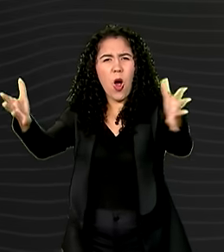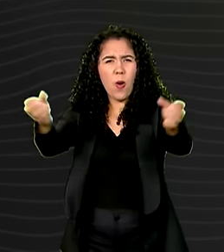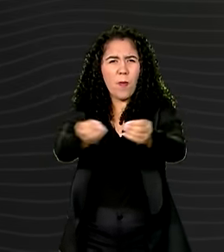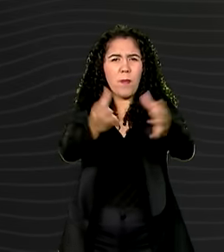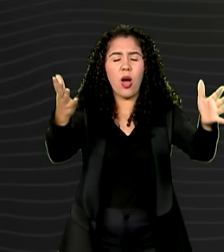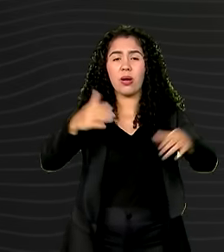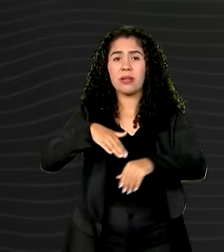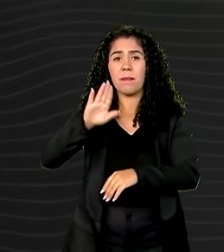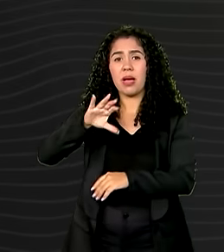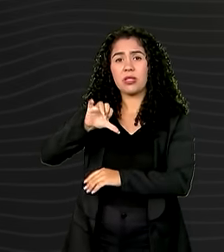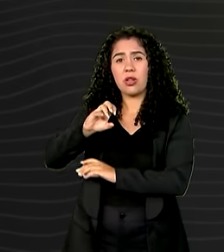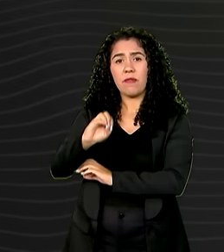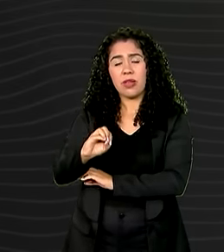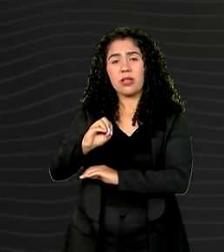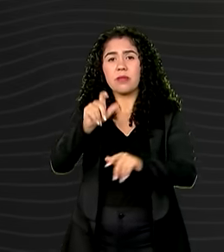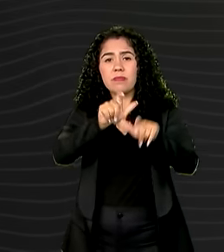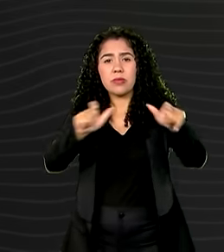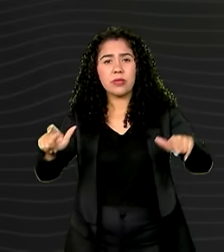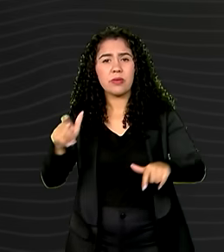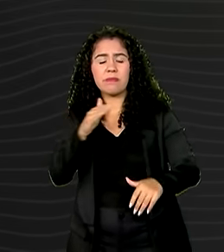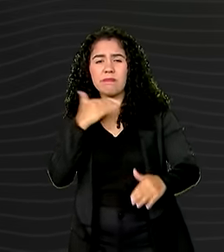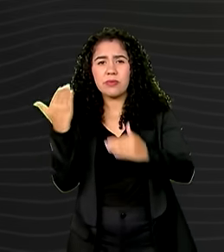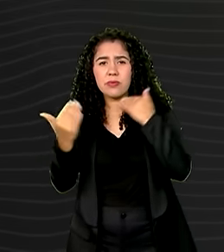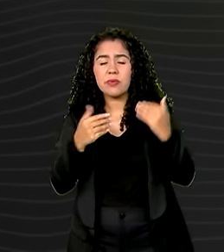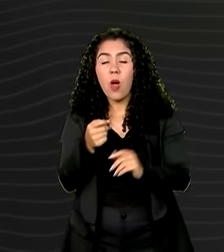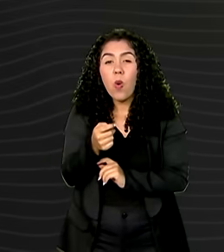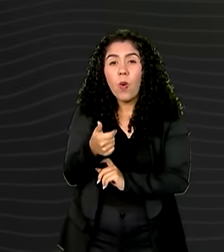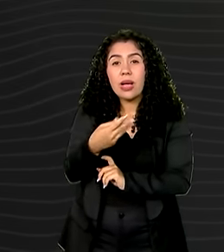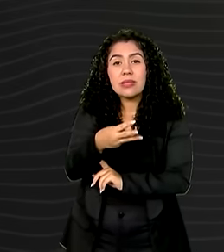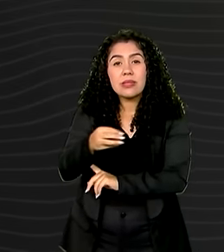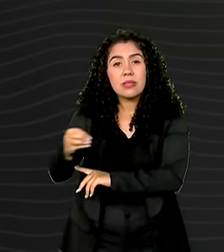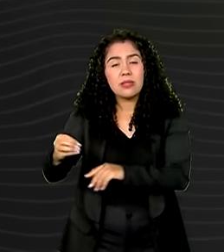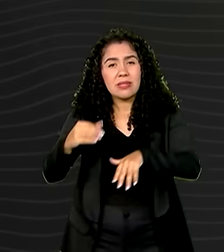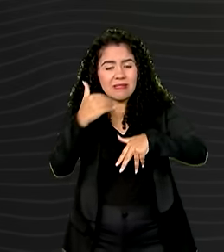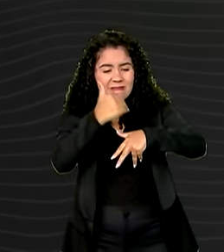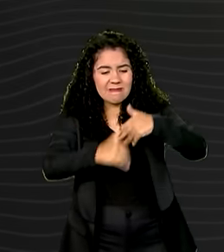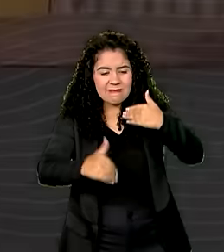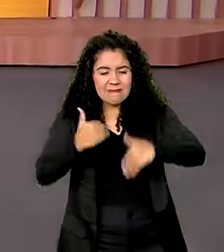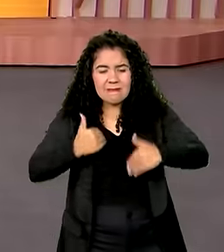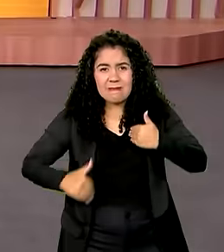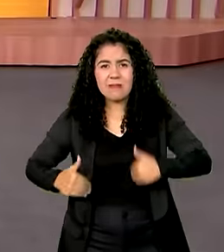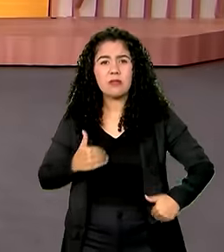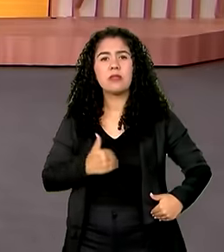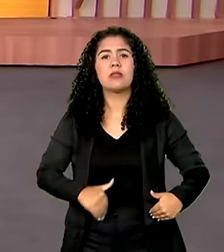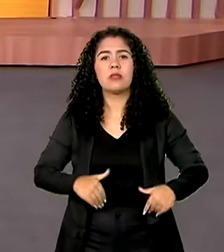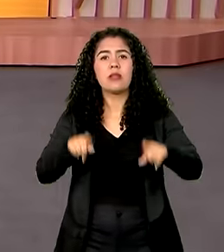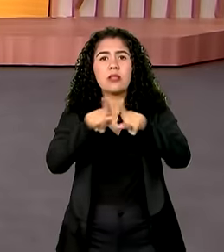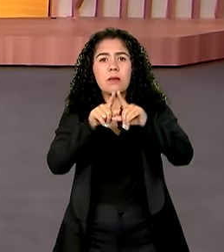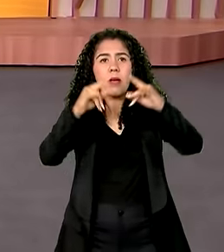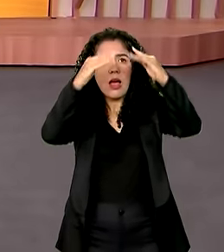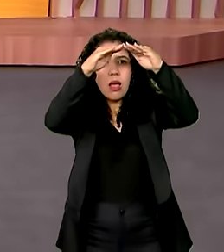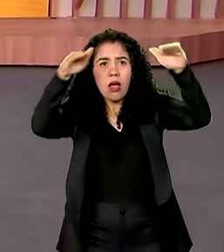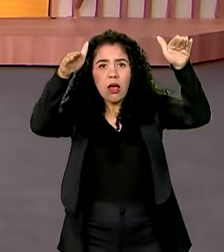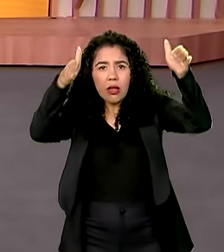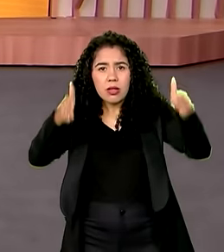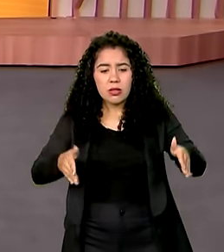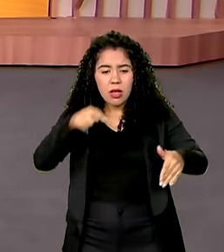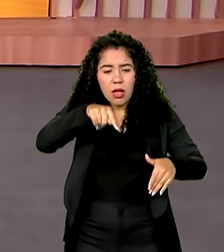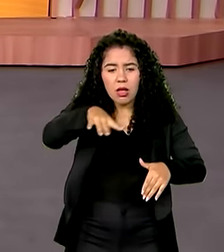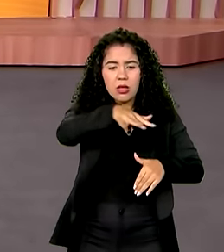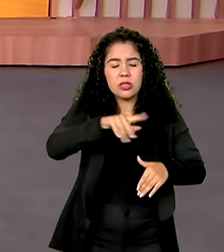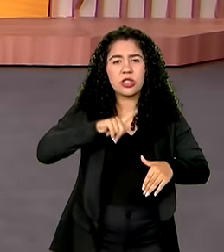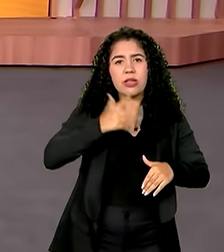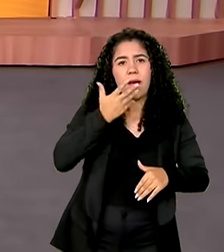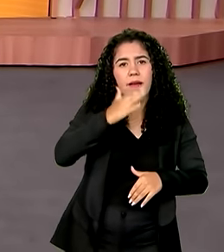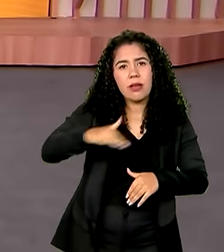90 vítimas fatais e quase 300 feridos em tendas que abrigavam crianças, idosos e mulheres.